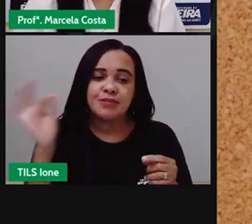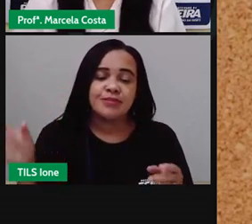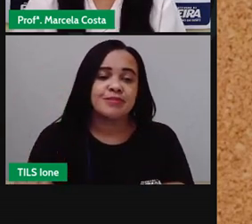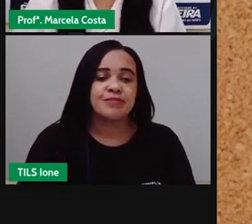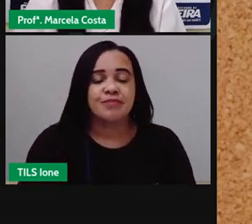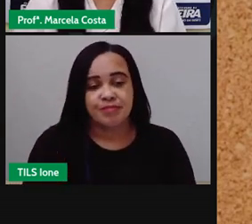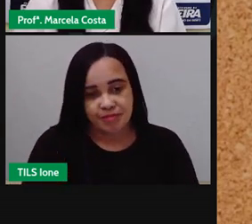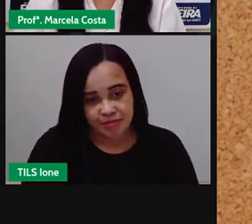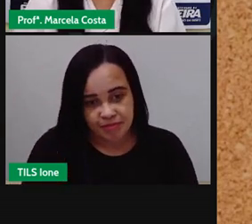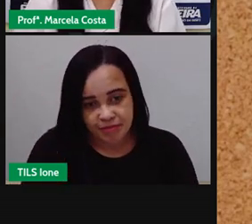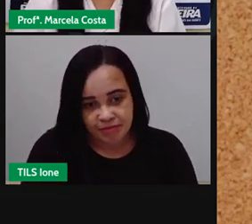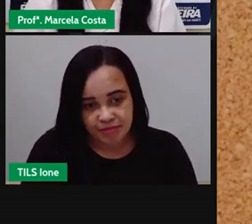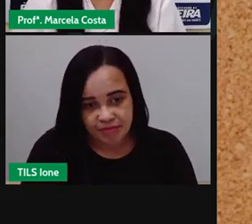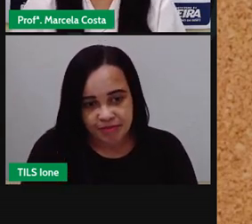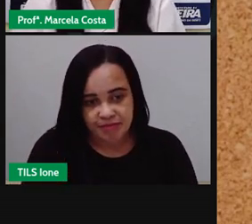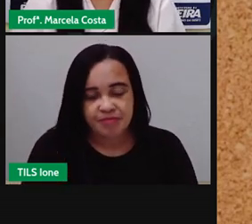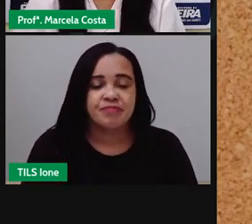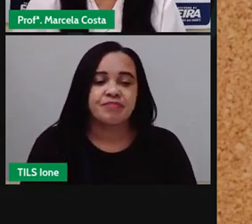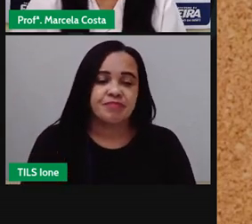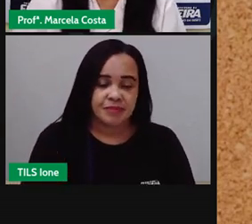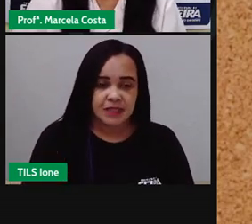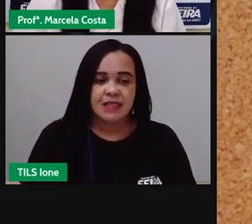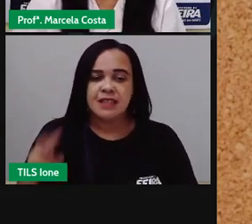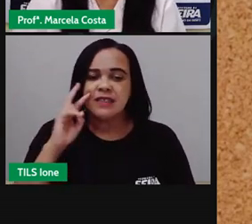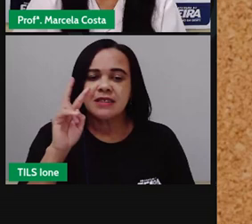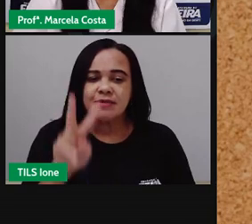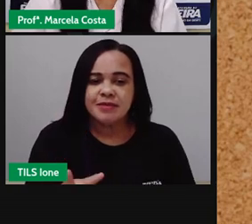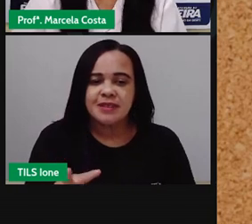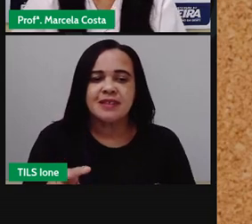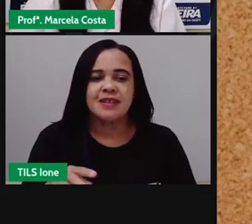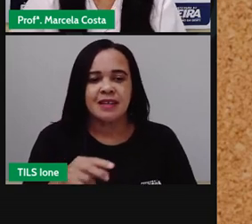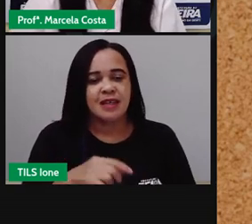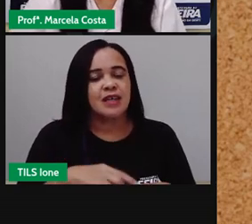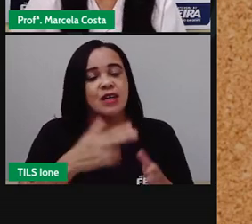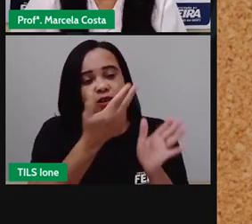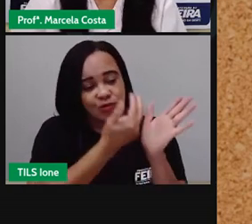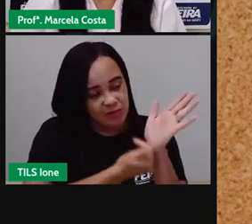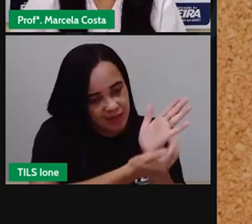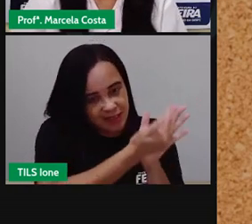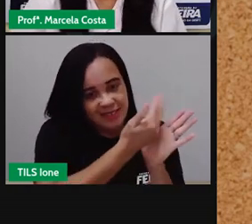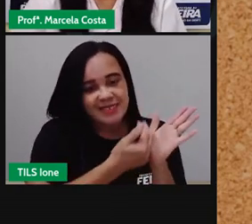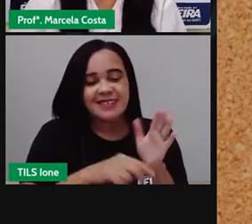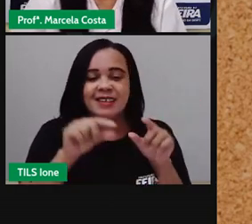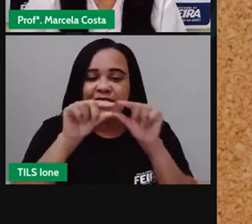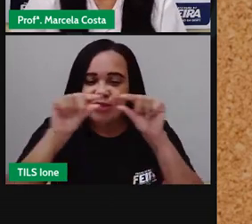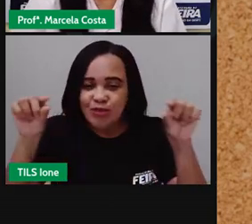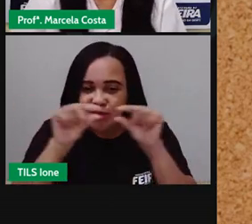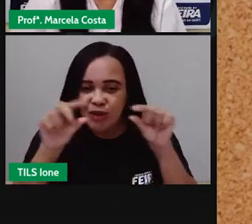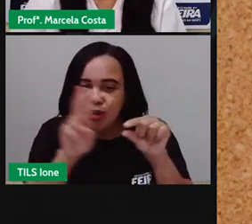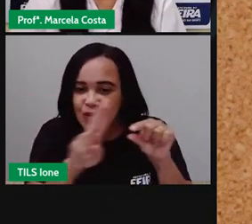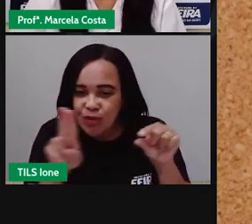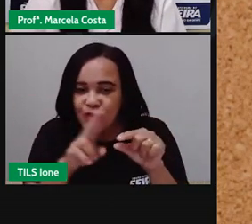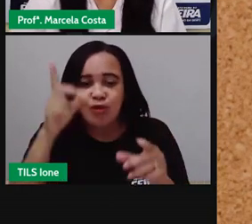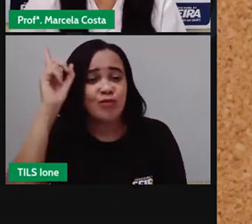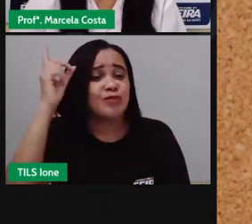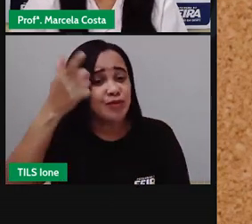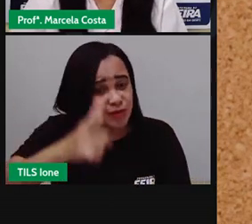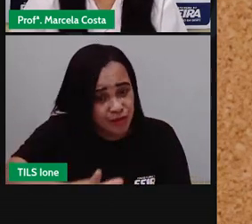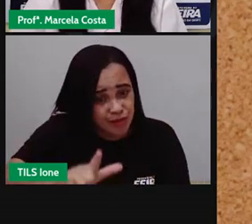para saber quantos votos o gato recebeu eu tenho que olhar aqui a legenda de onde é que está o gato